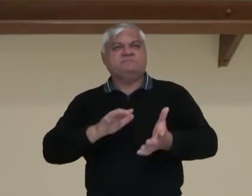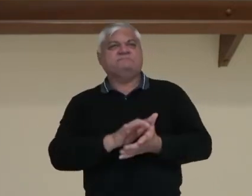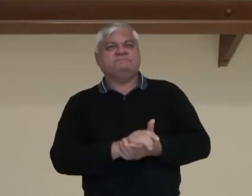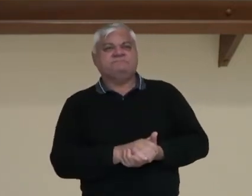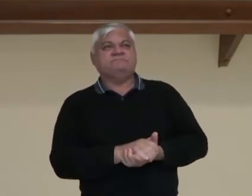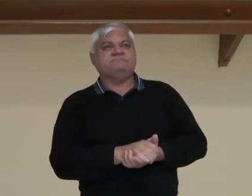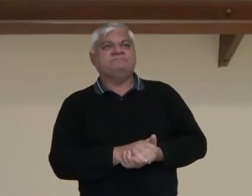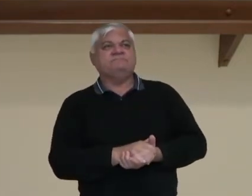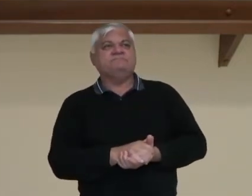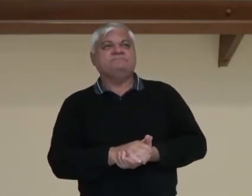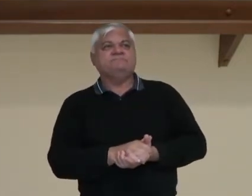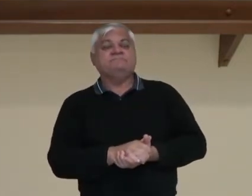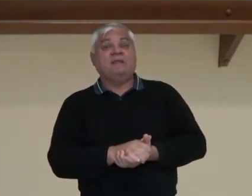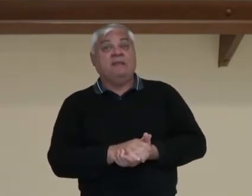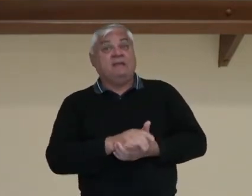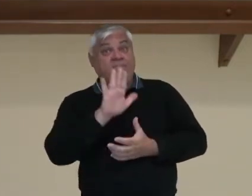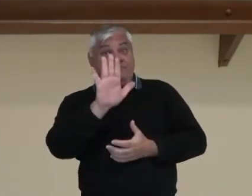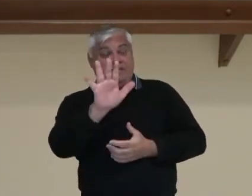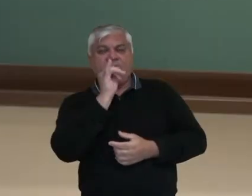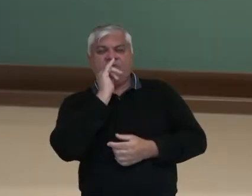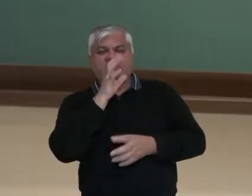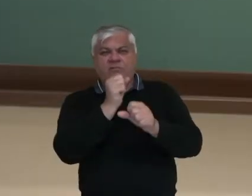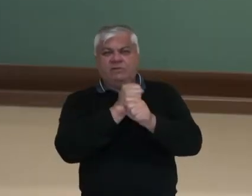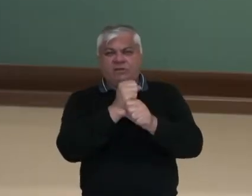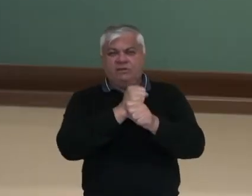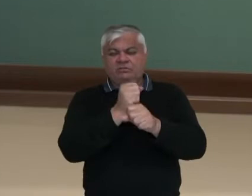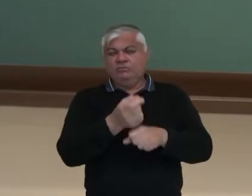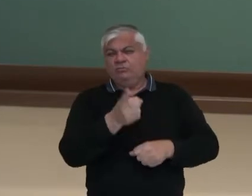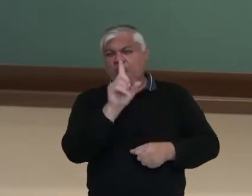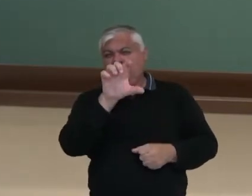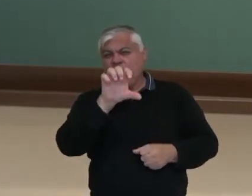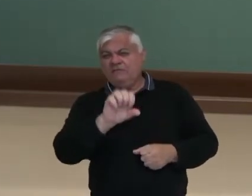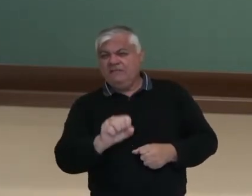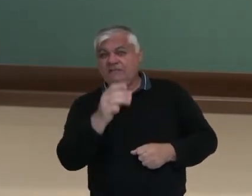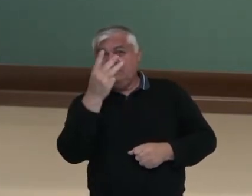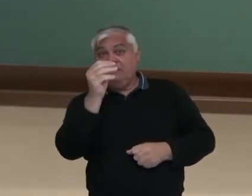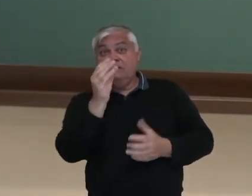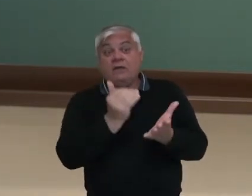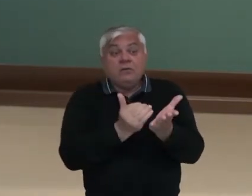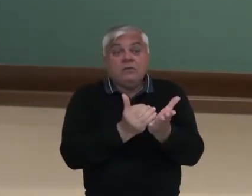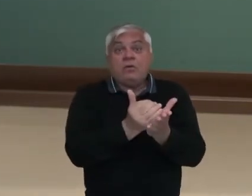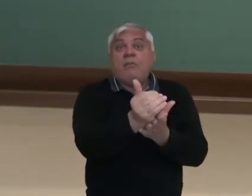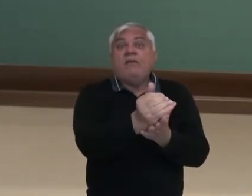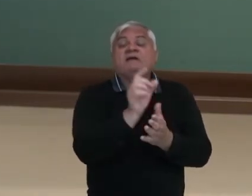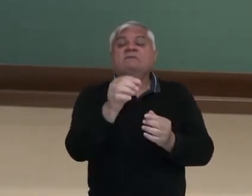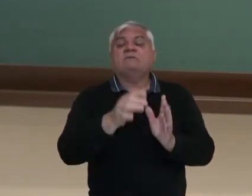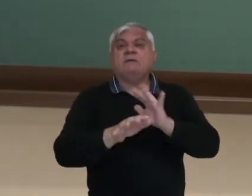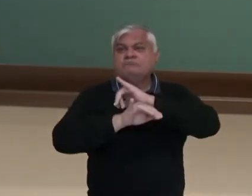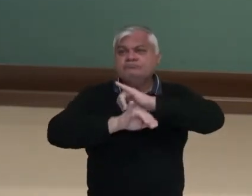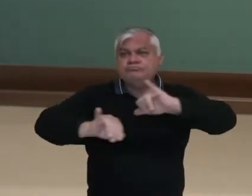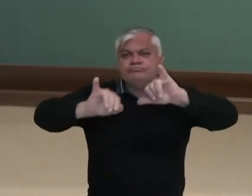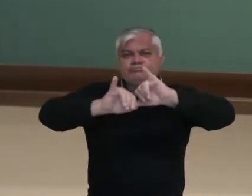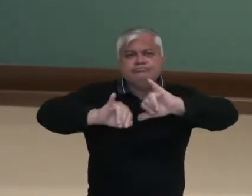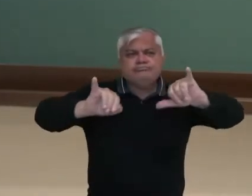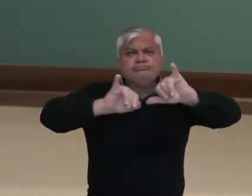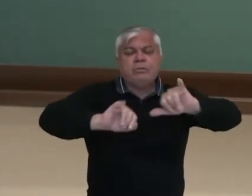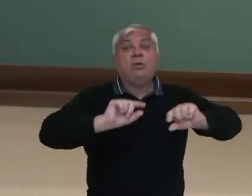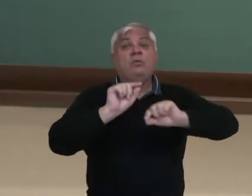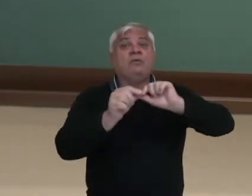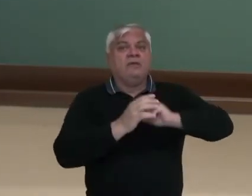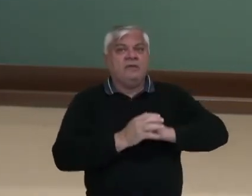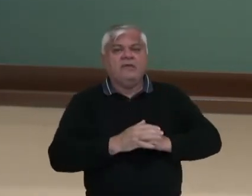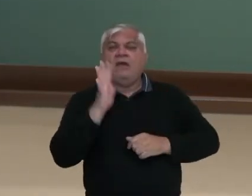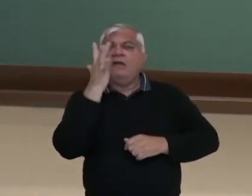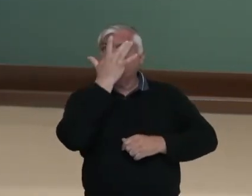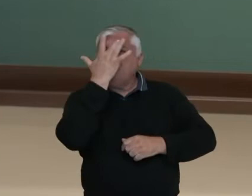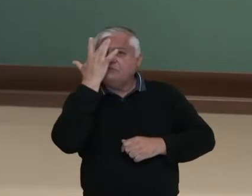Bom, nós vamos ver que no ano de 1930 inicia no Brasil uma divulgação maior e as